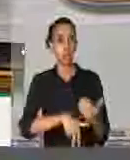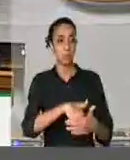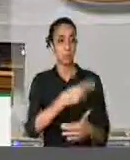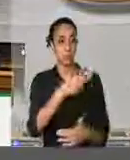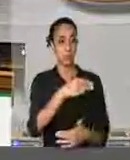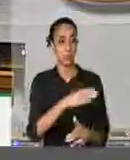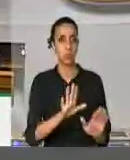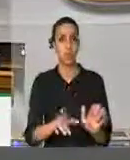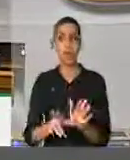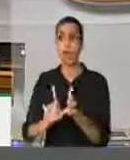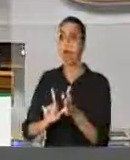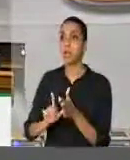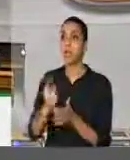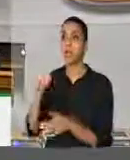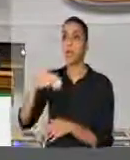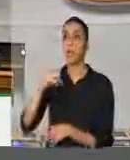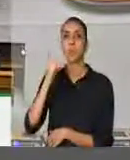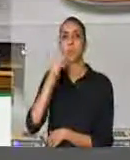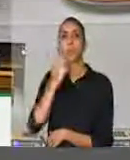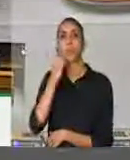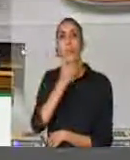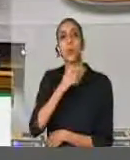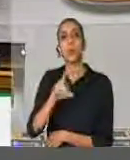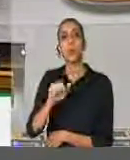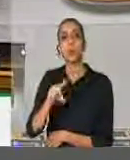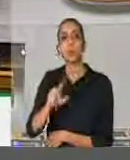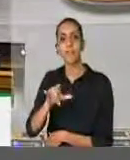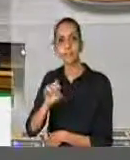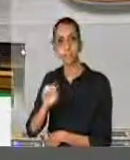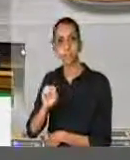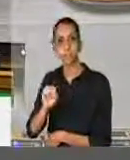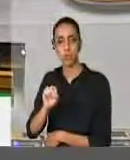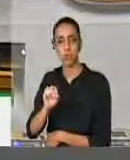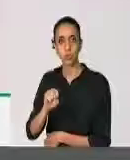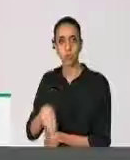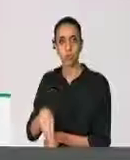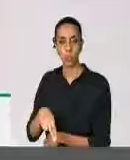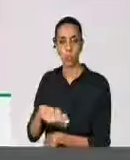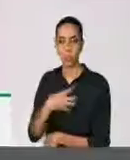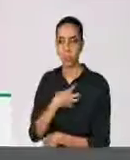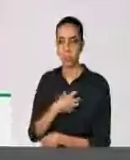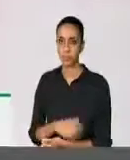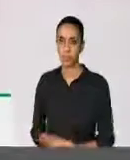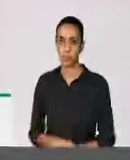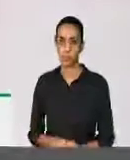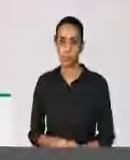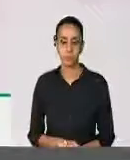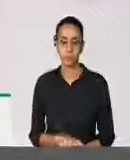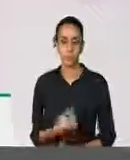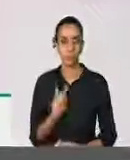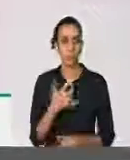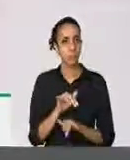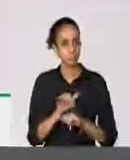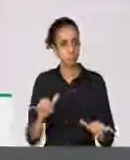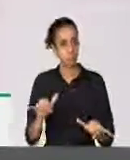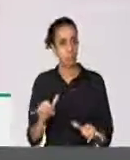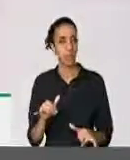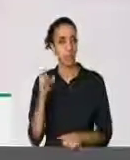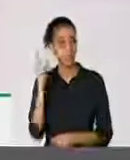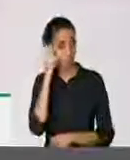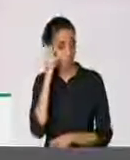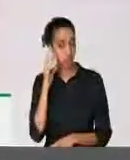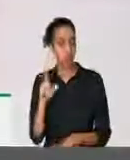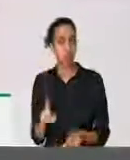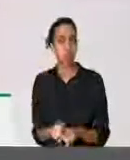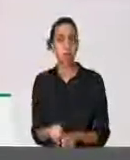Um minuto para o Davidson Magalhães, da Bahia. Gostaria de registrar, Sr. Presidente, que desse ampla divulgação na Voz do Brasil. Estive no